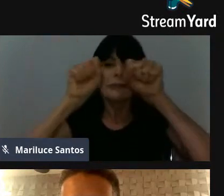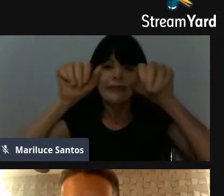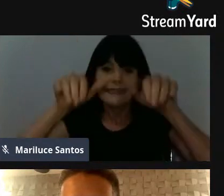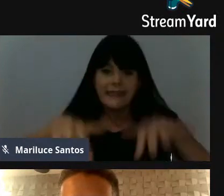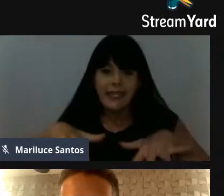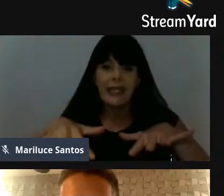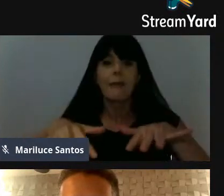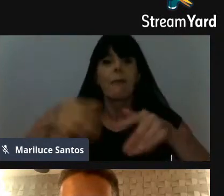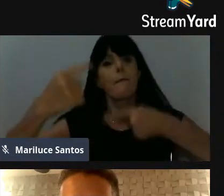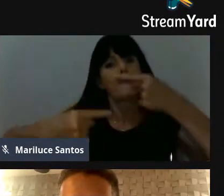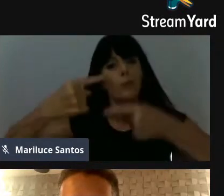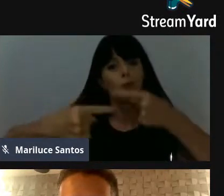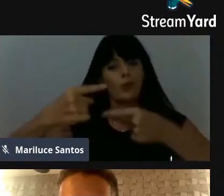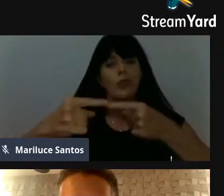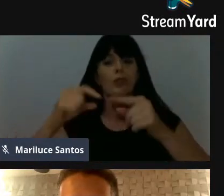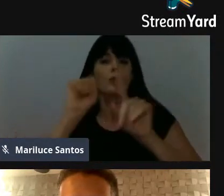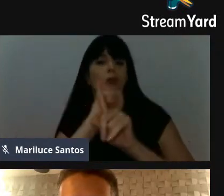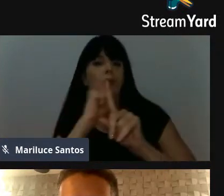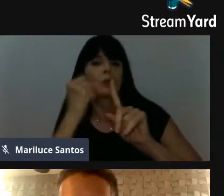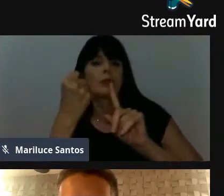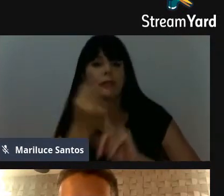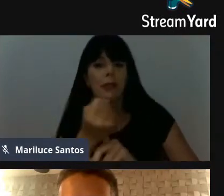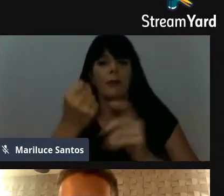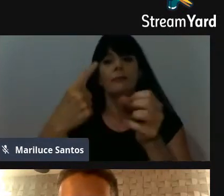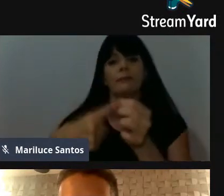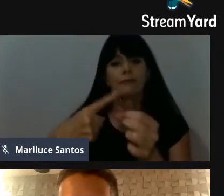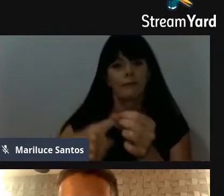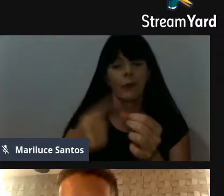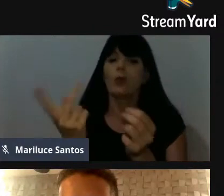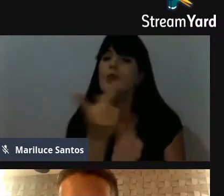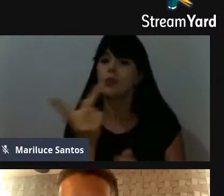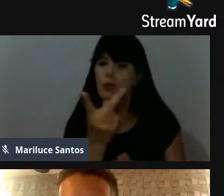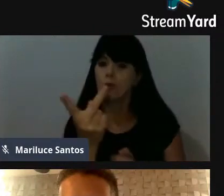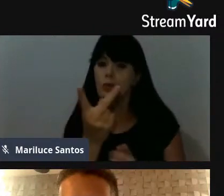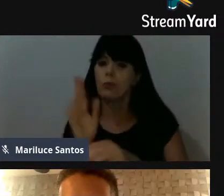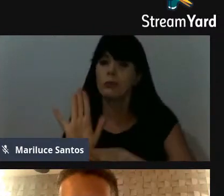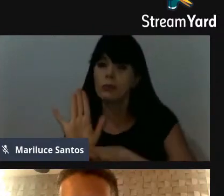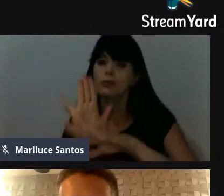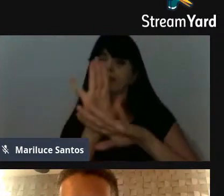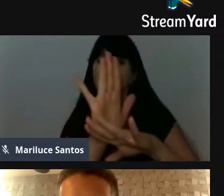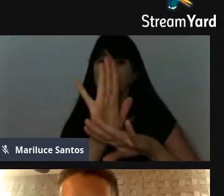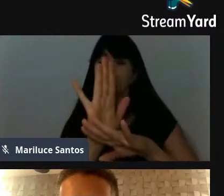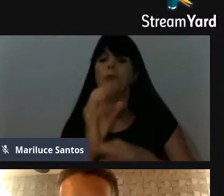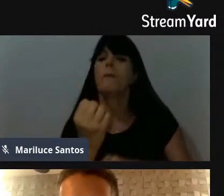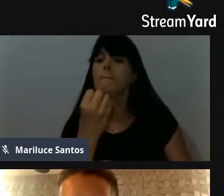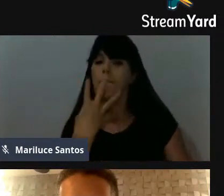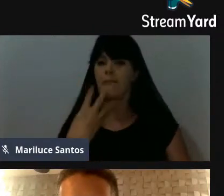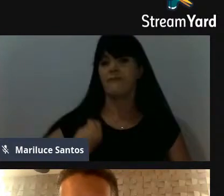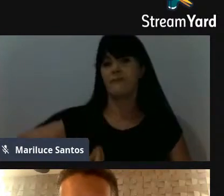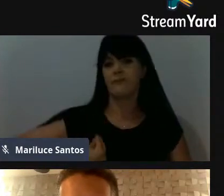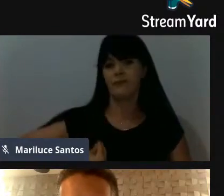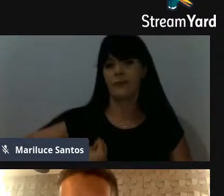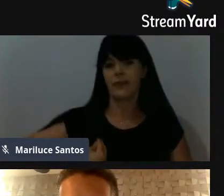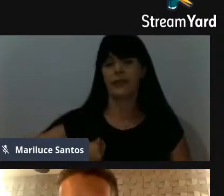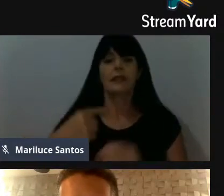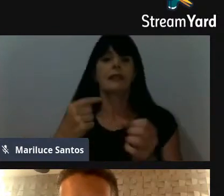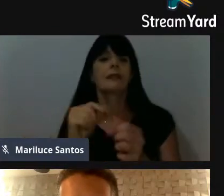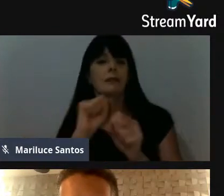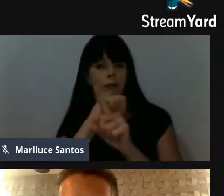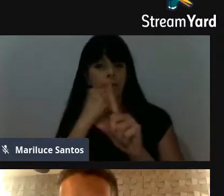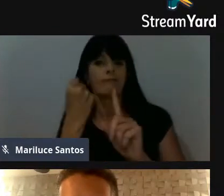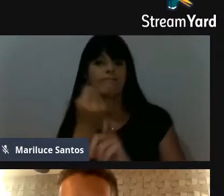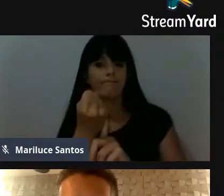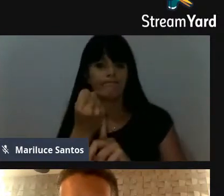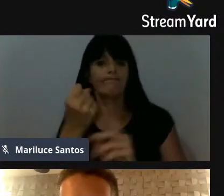Ambos atuando efetivamente para o nosso bem-estar. Esperamos que, com esses dois exemplos, entre outros